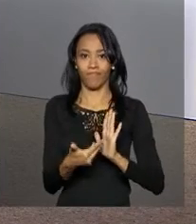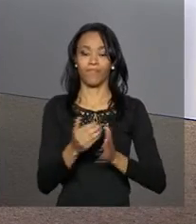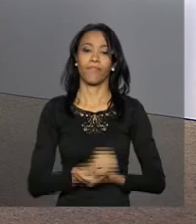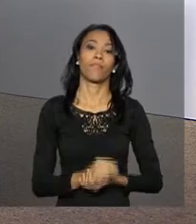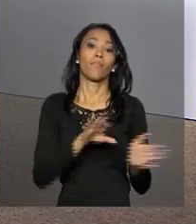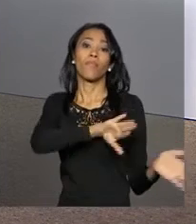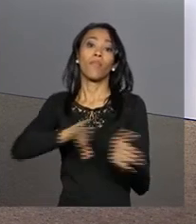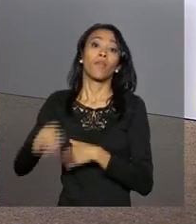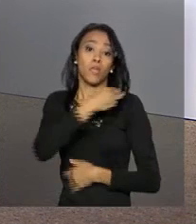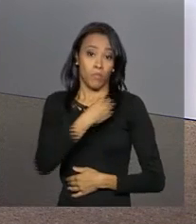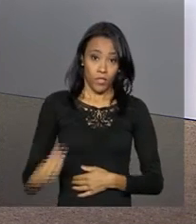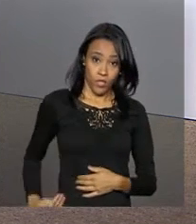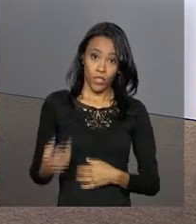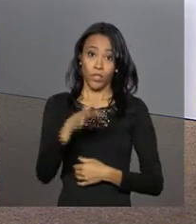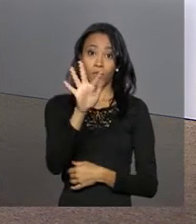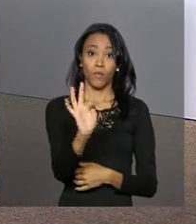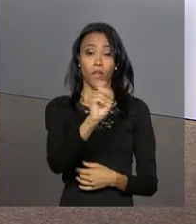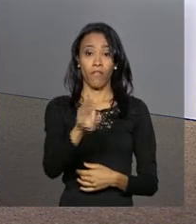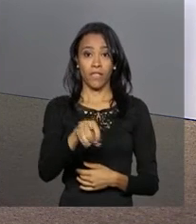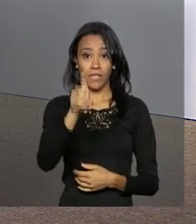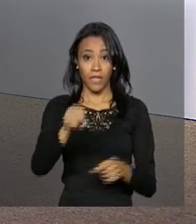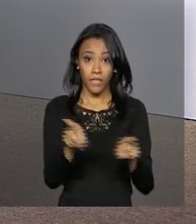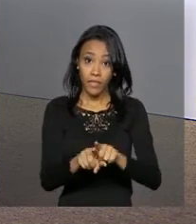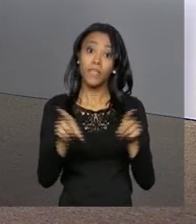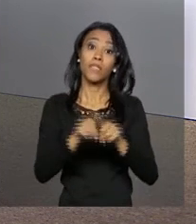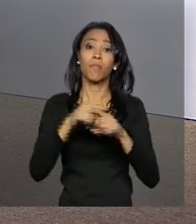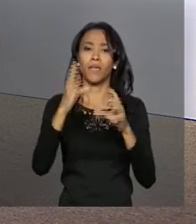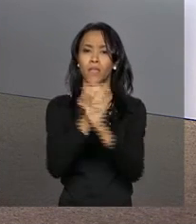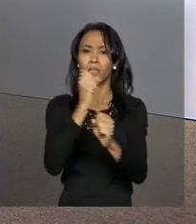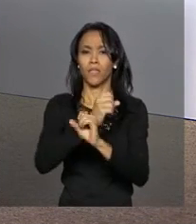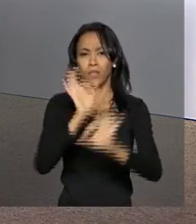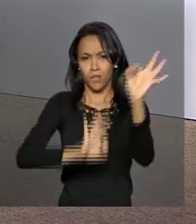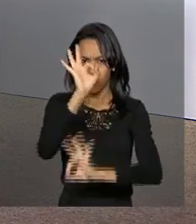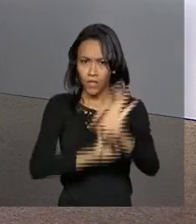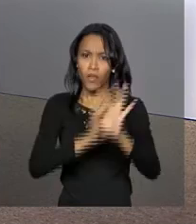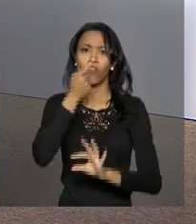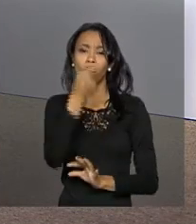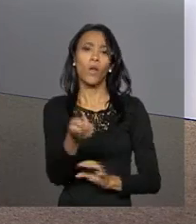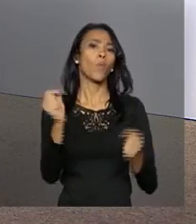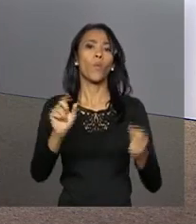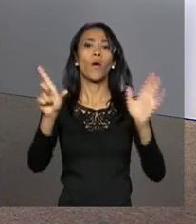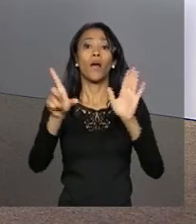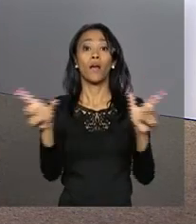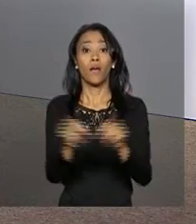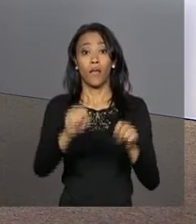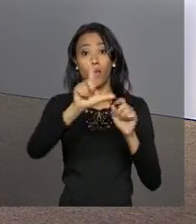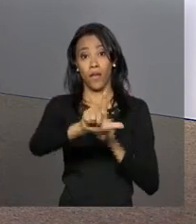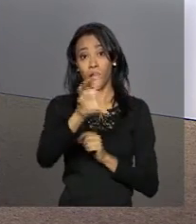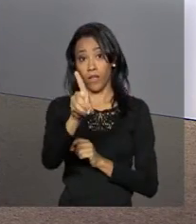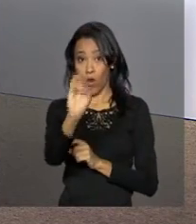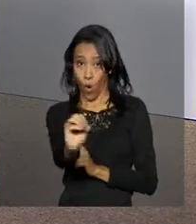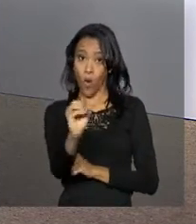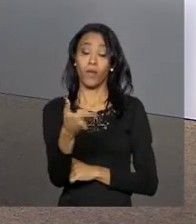Os ministros da Fazenda Nelson Barbosa e do Planejamento Valdir Simão vão comentar hoje a Lei de Diretrizes Orçamentárias. A